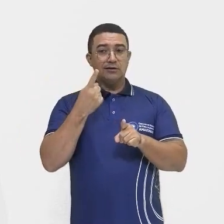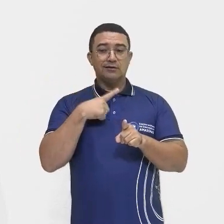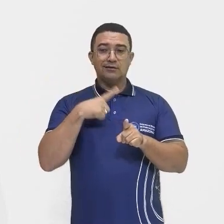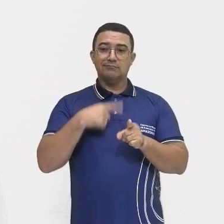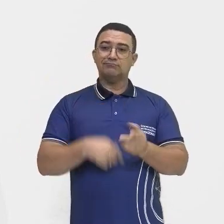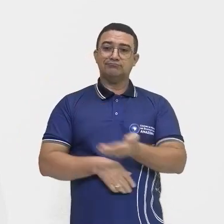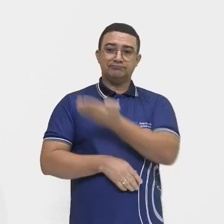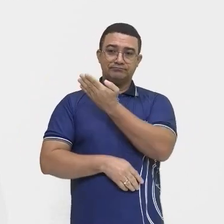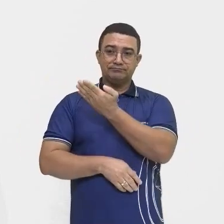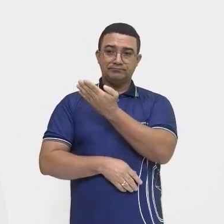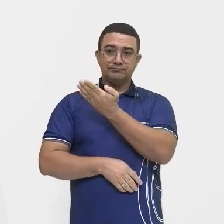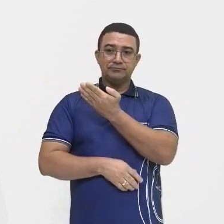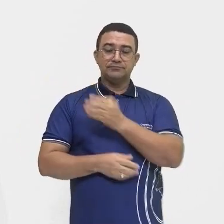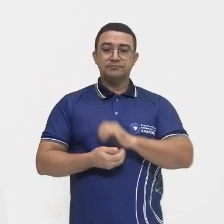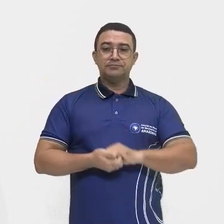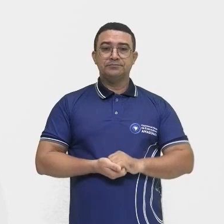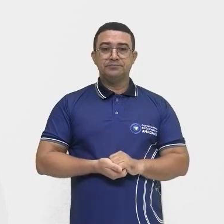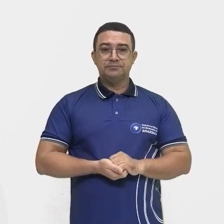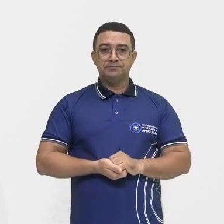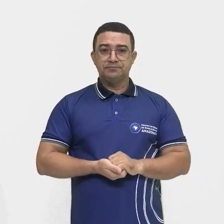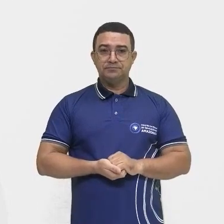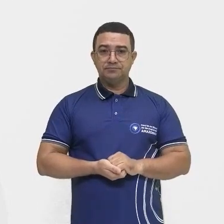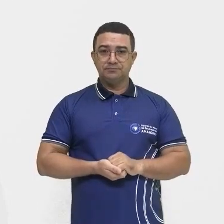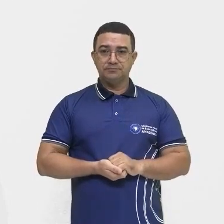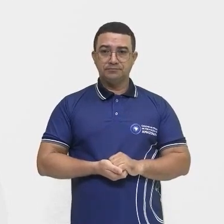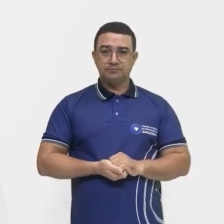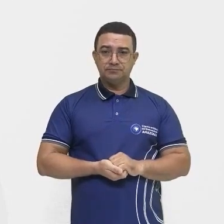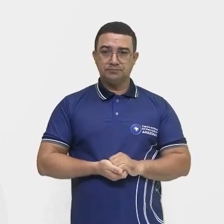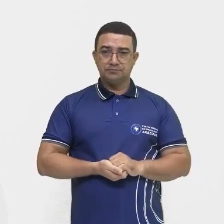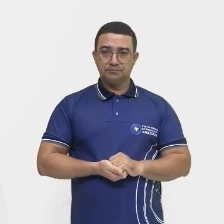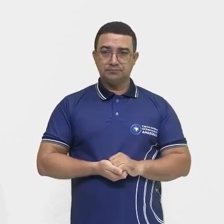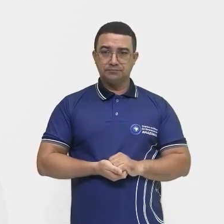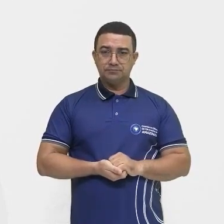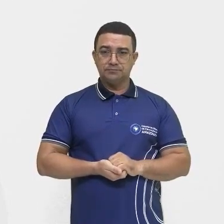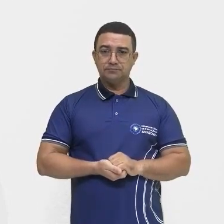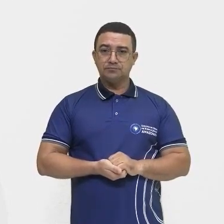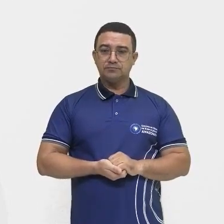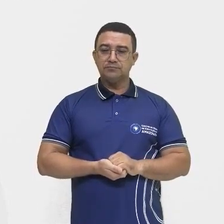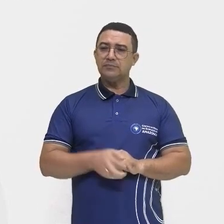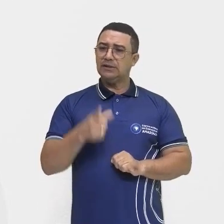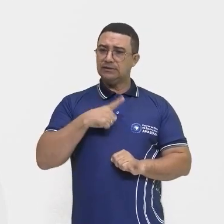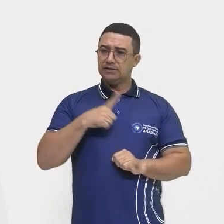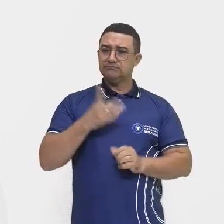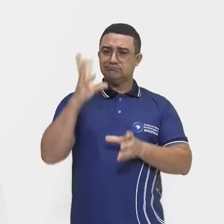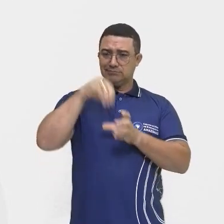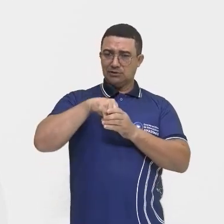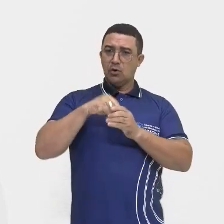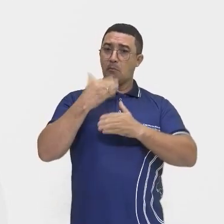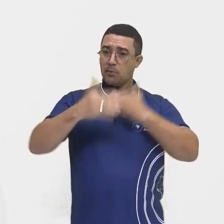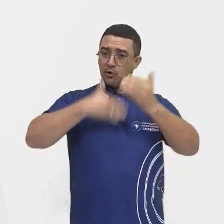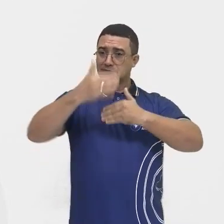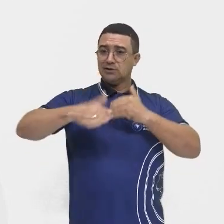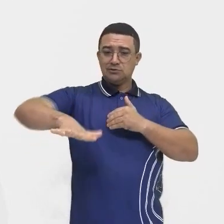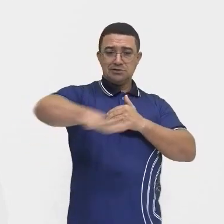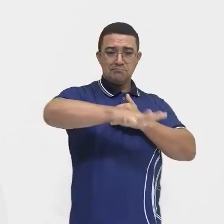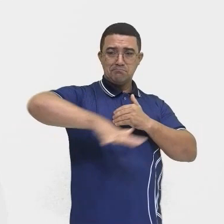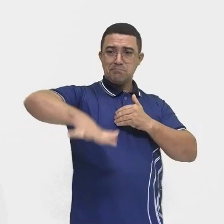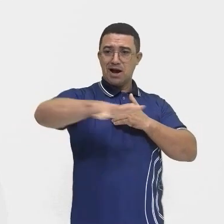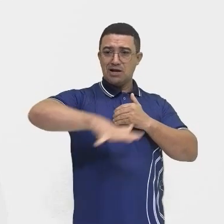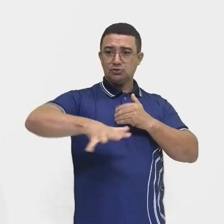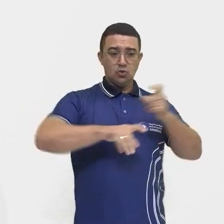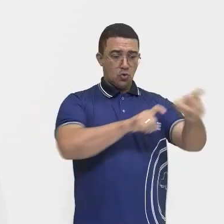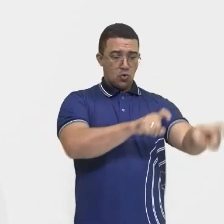desse processo de urbanização, né? Além desse crescimento aí das cidades, o processo em que o espaço rural, ele vai se